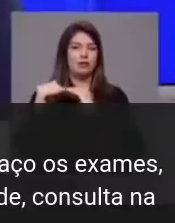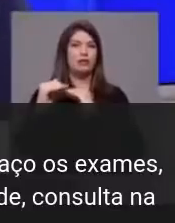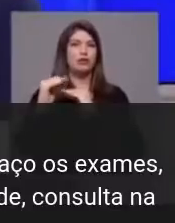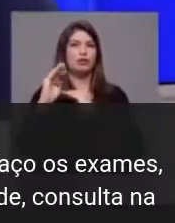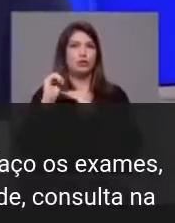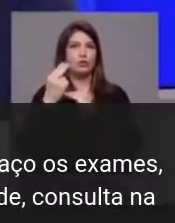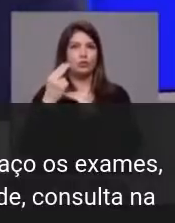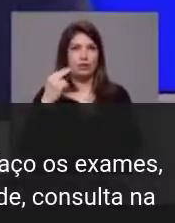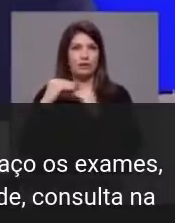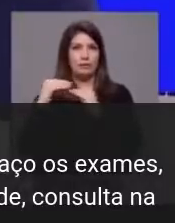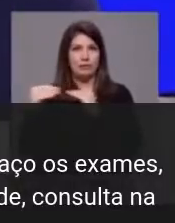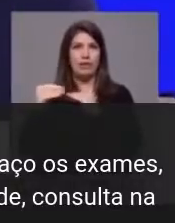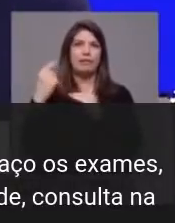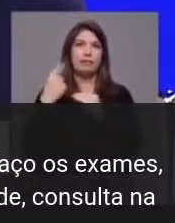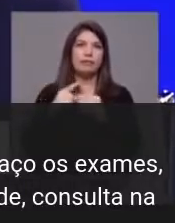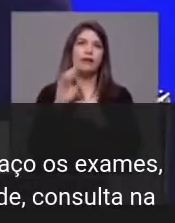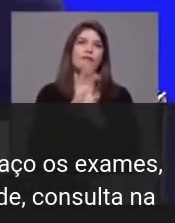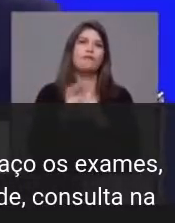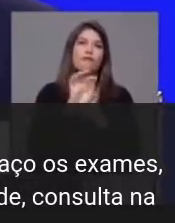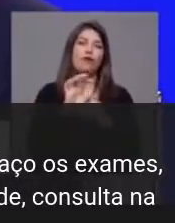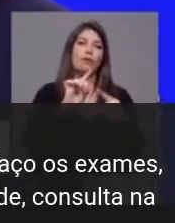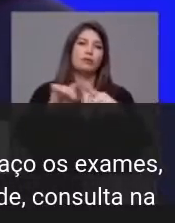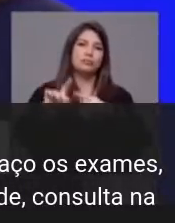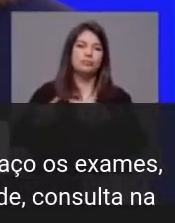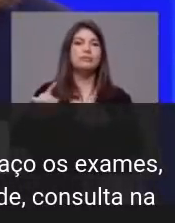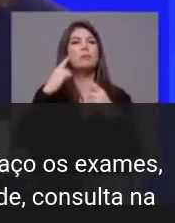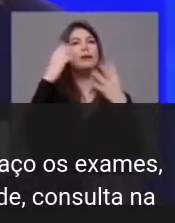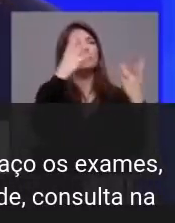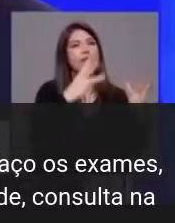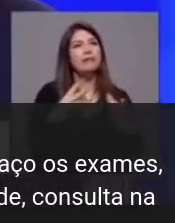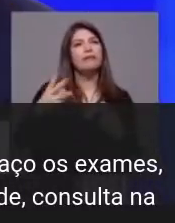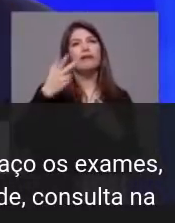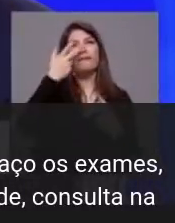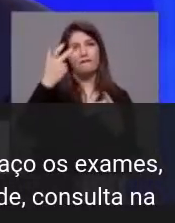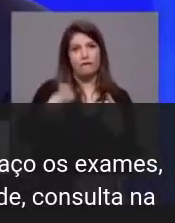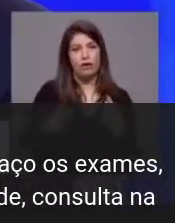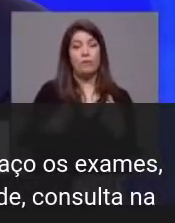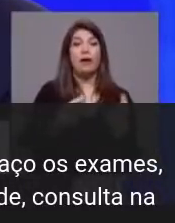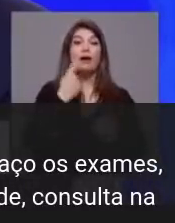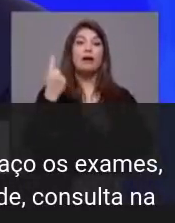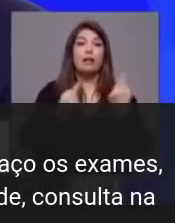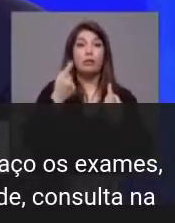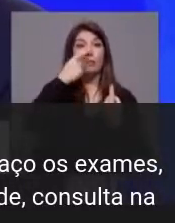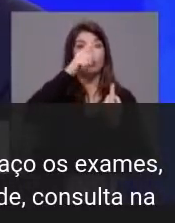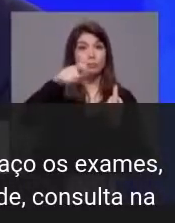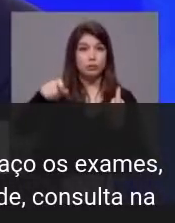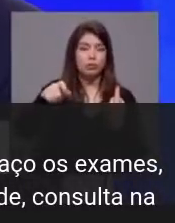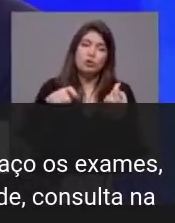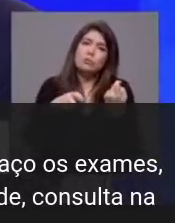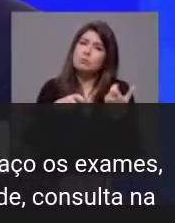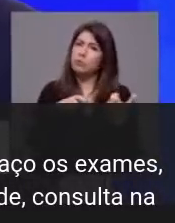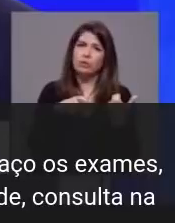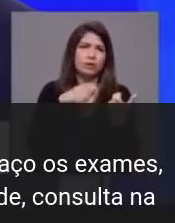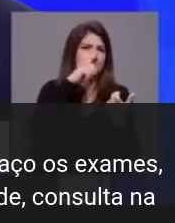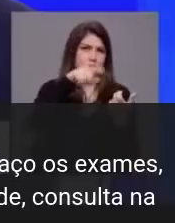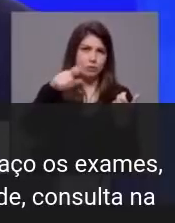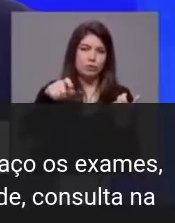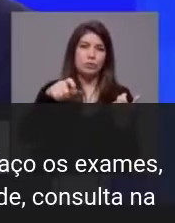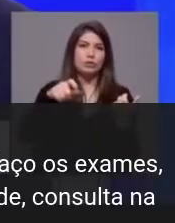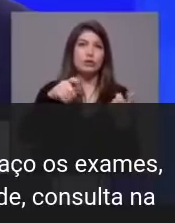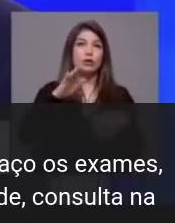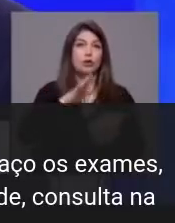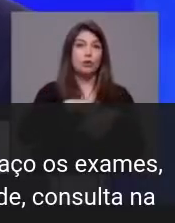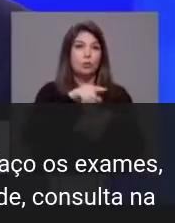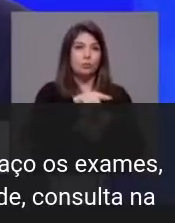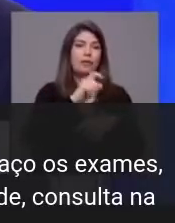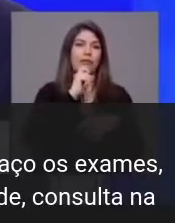várias formas no cálculo das pensões e neste momento algumas pessoas poucas, residuais, têm, por essa